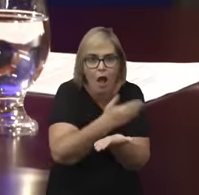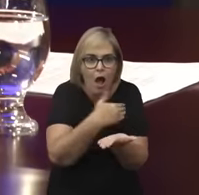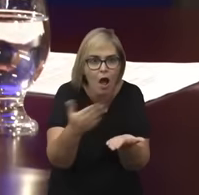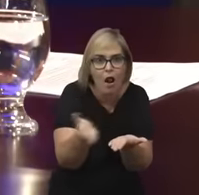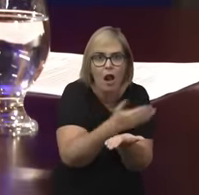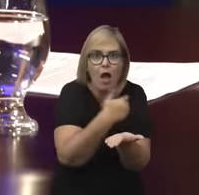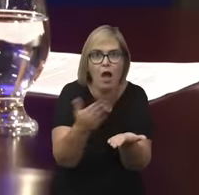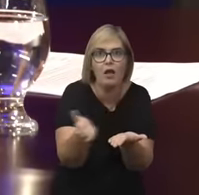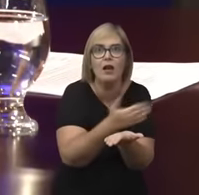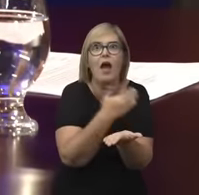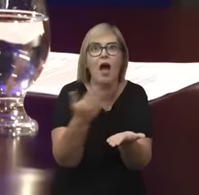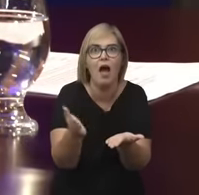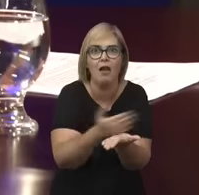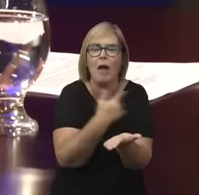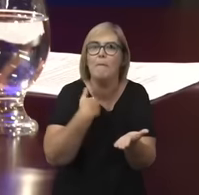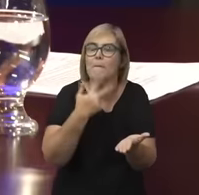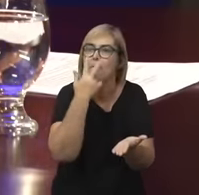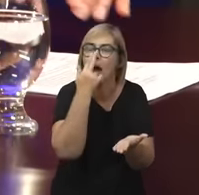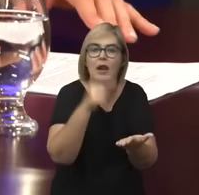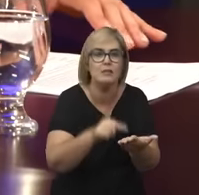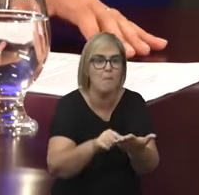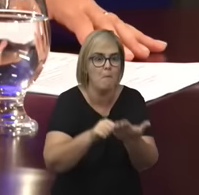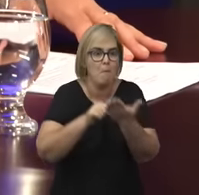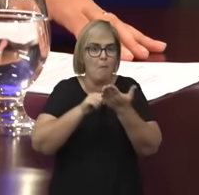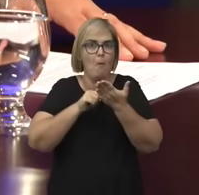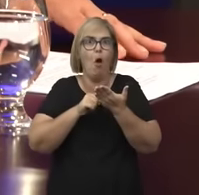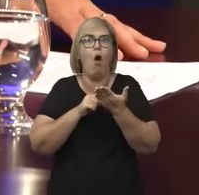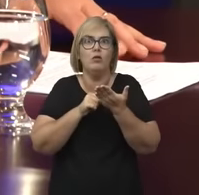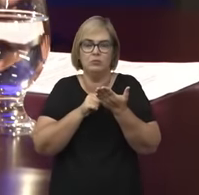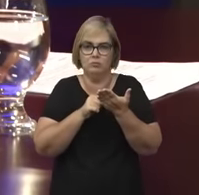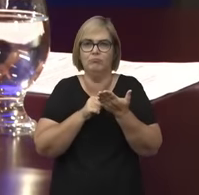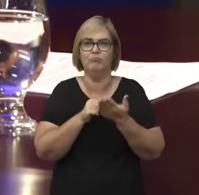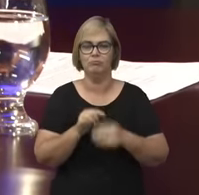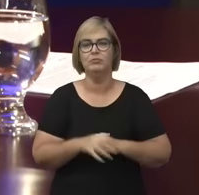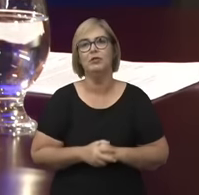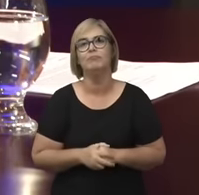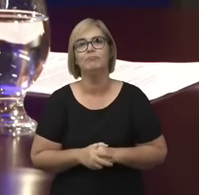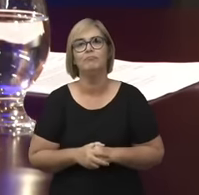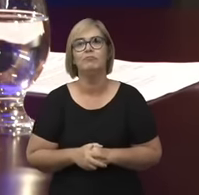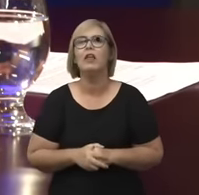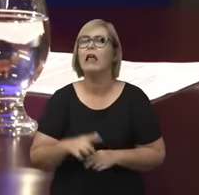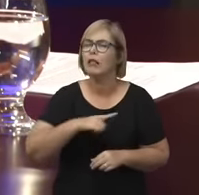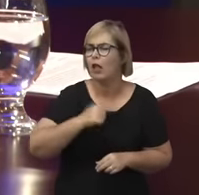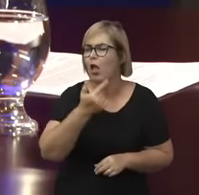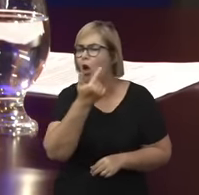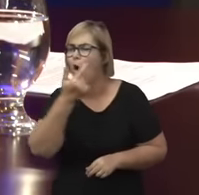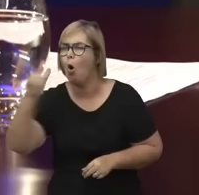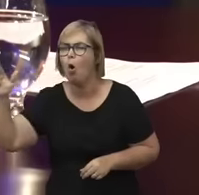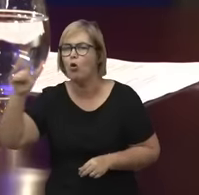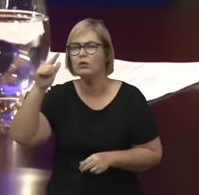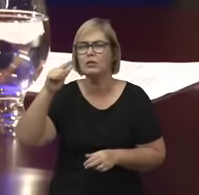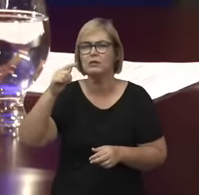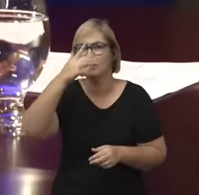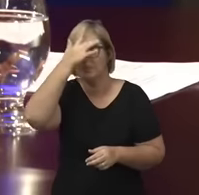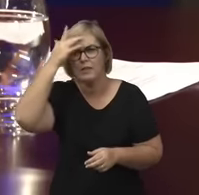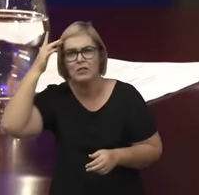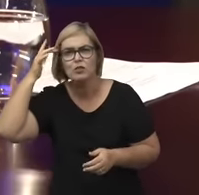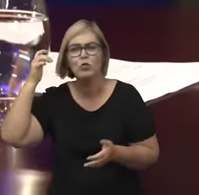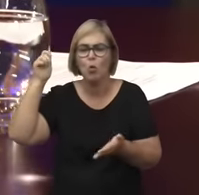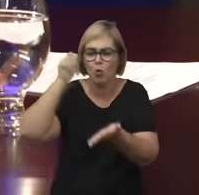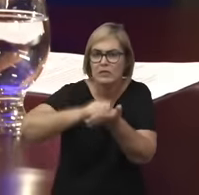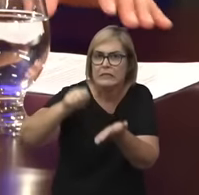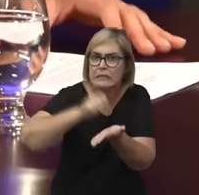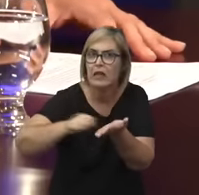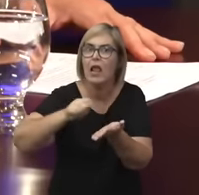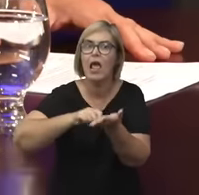A estrutura se mostra na rede, no tecido. E outras autoras, outras questões... Vem todo mundo